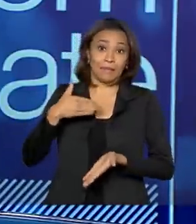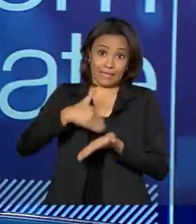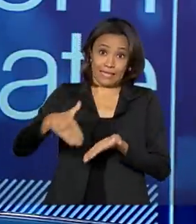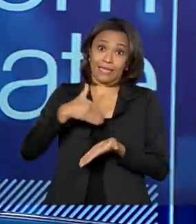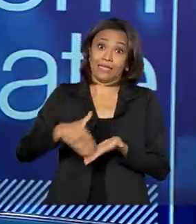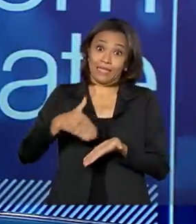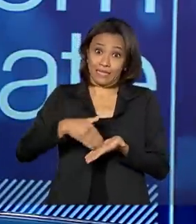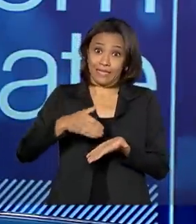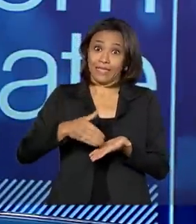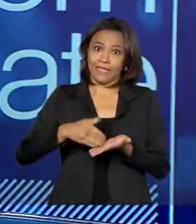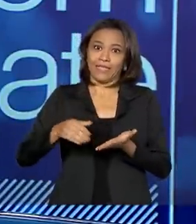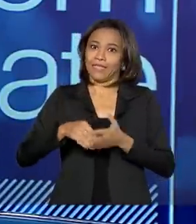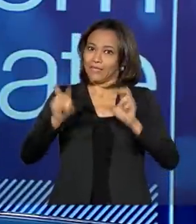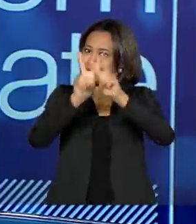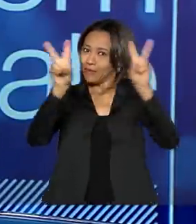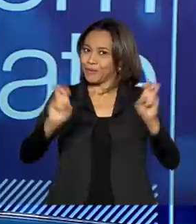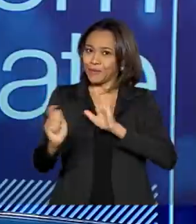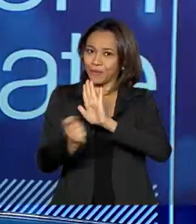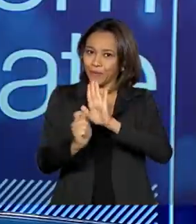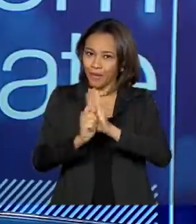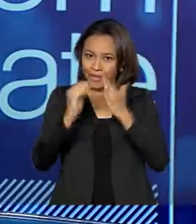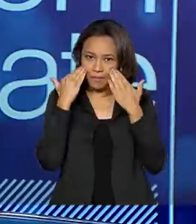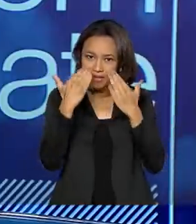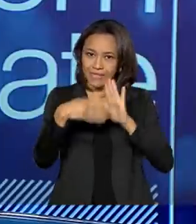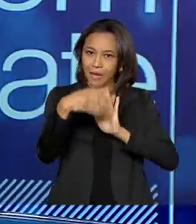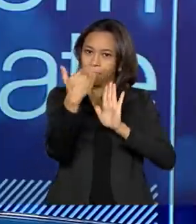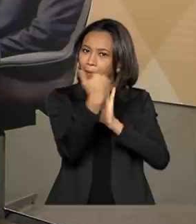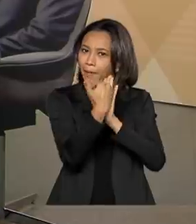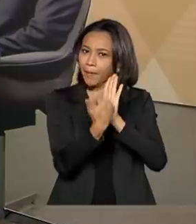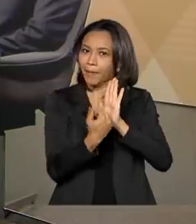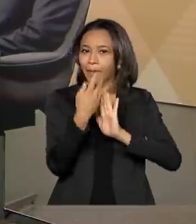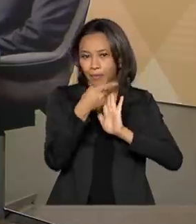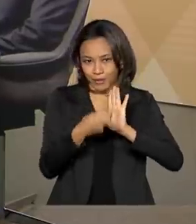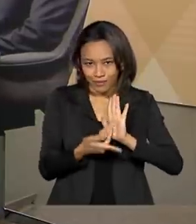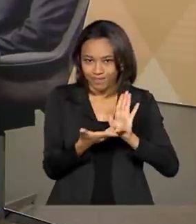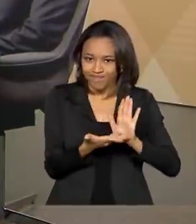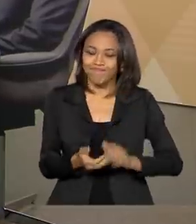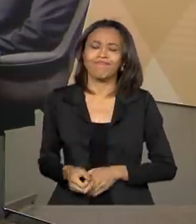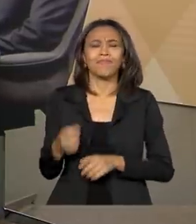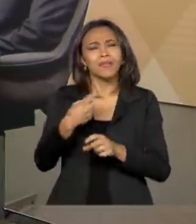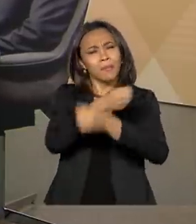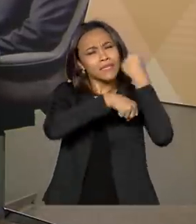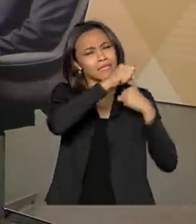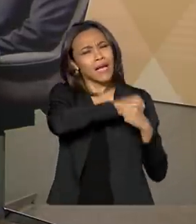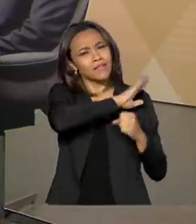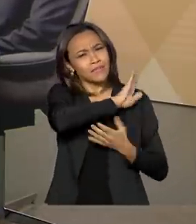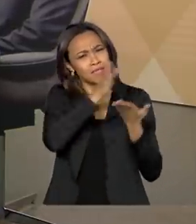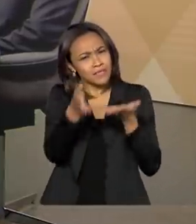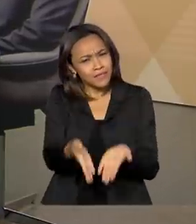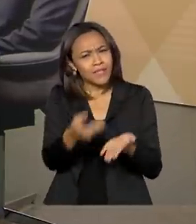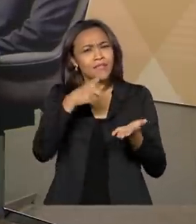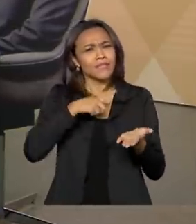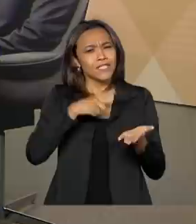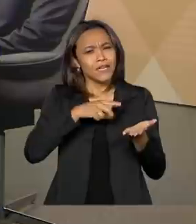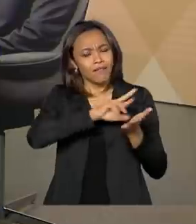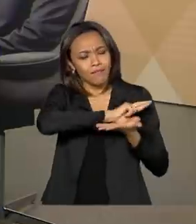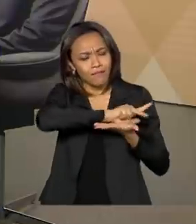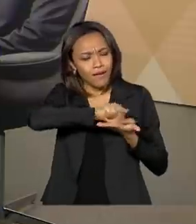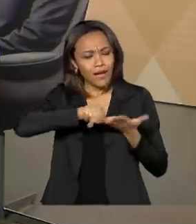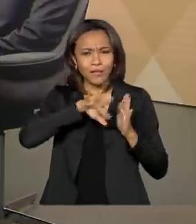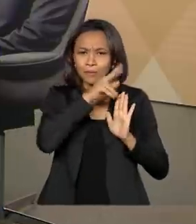Drogas apresentar e os seus projetos. No ano passado o senhor veio aqui e vários projetos estavam engatinhando, né?